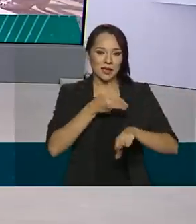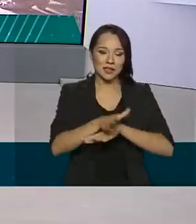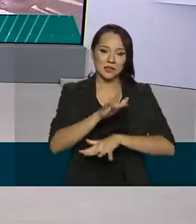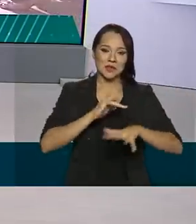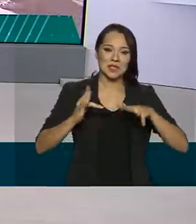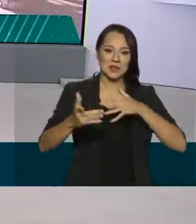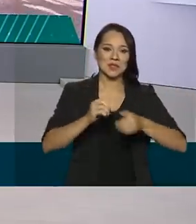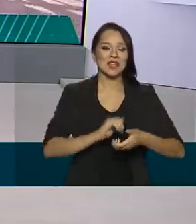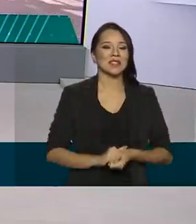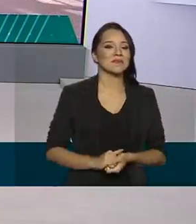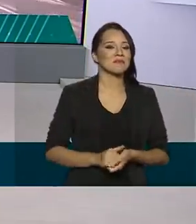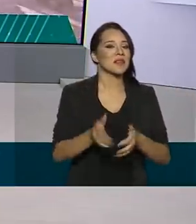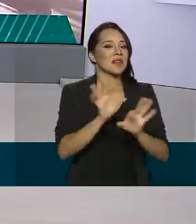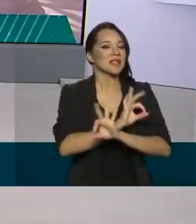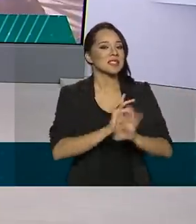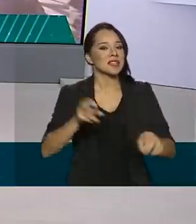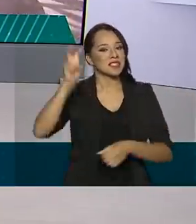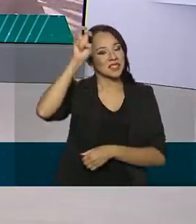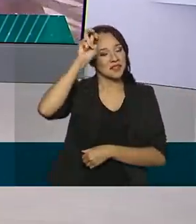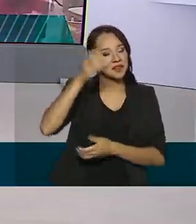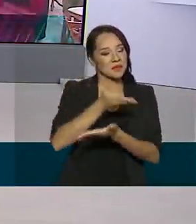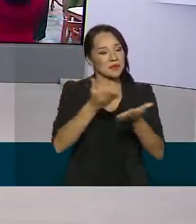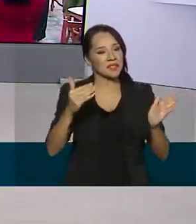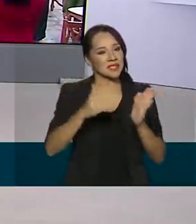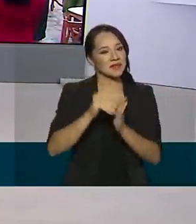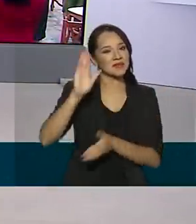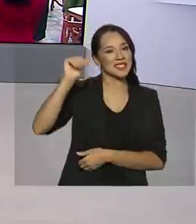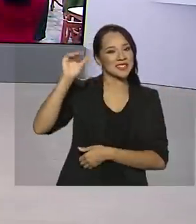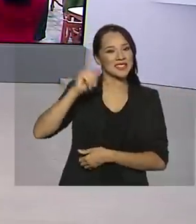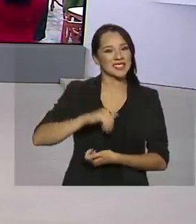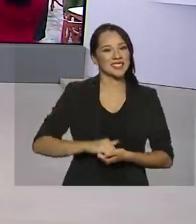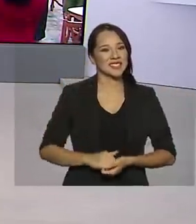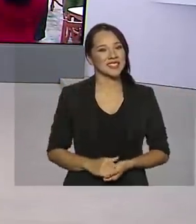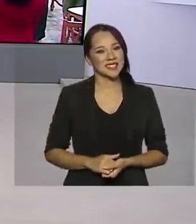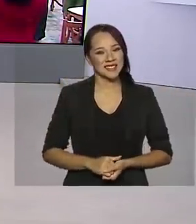nossas redes sociais. Excelente quinta-feira para você. Até já. Tchau, tchau.